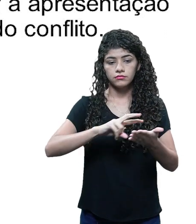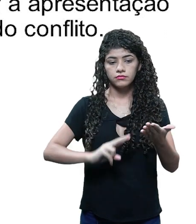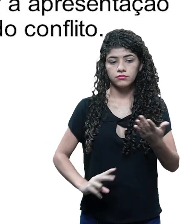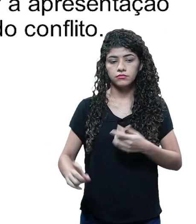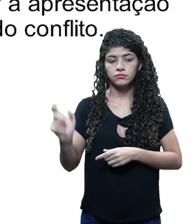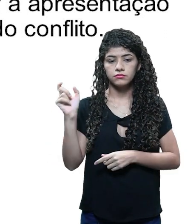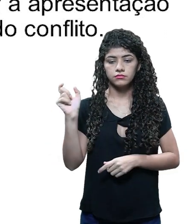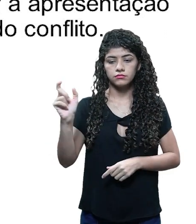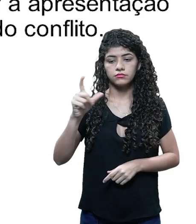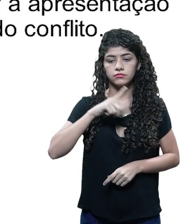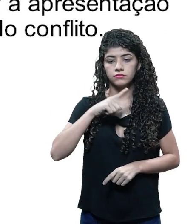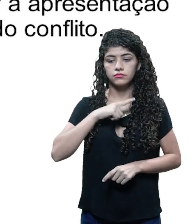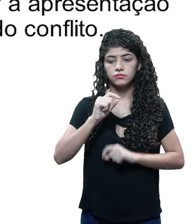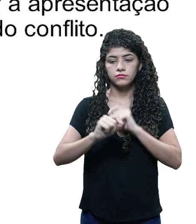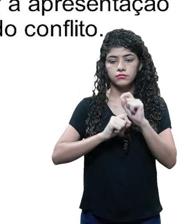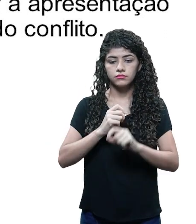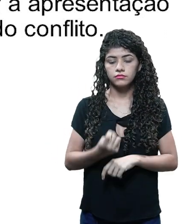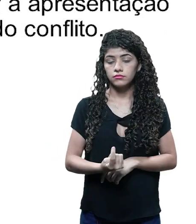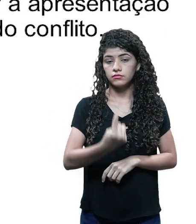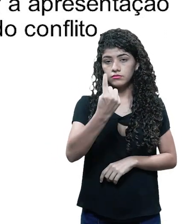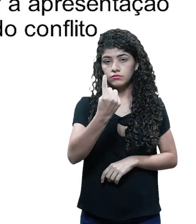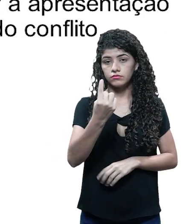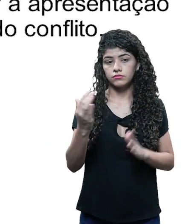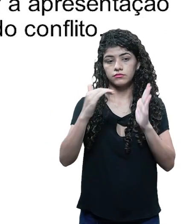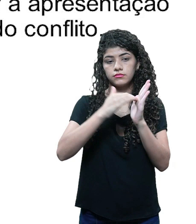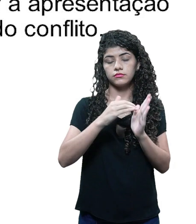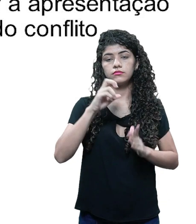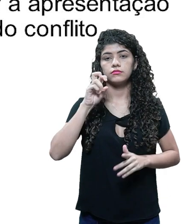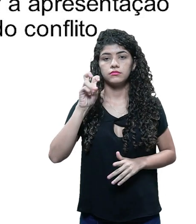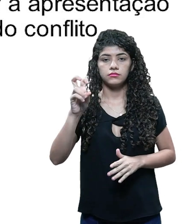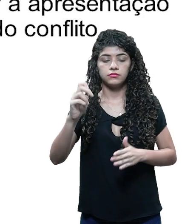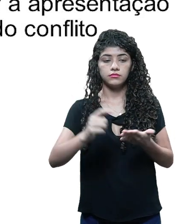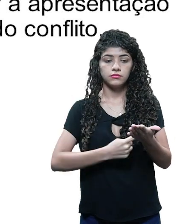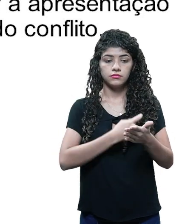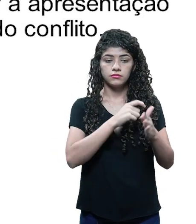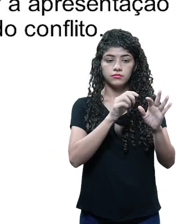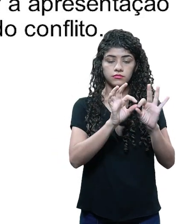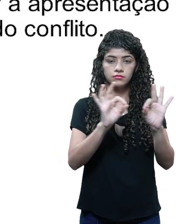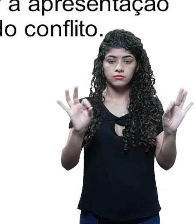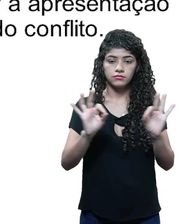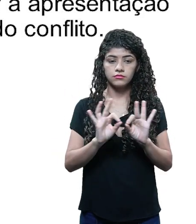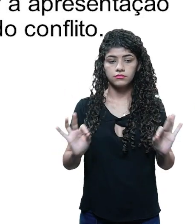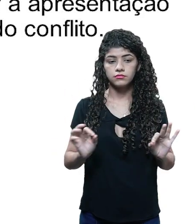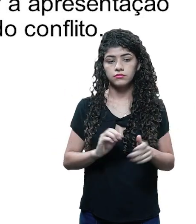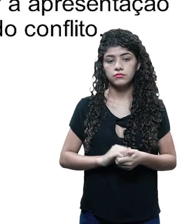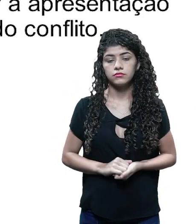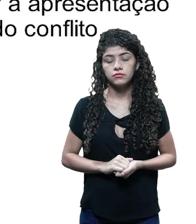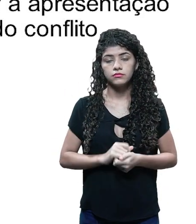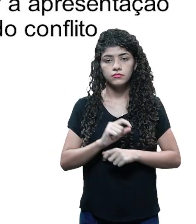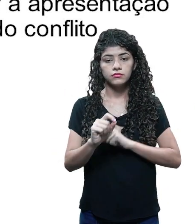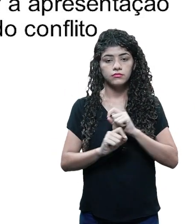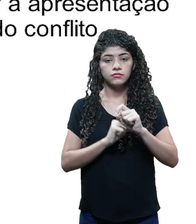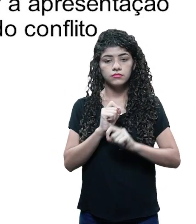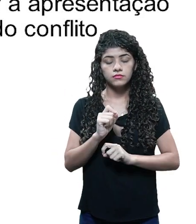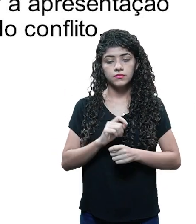frase. Ela tem de uma a cinco linhas, no máximo, e é a linha narrativa